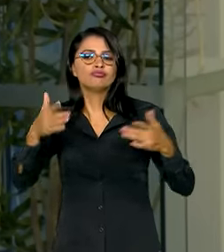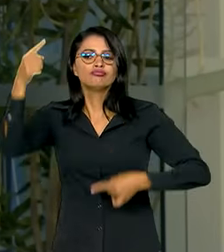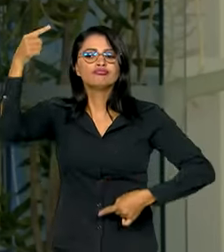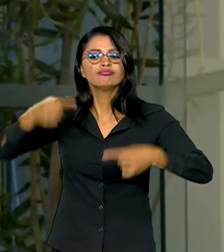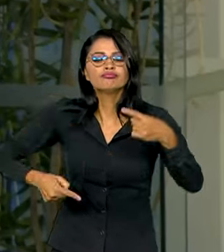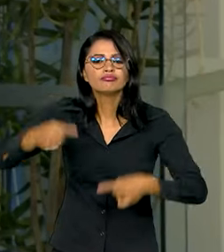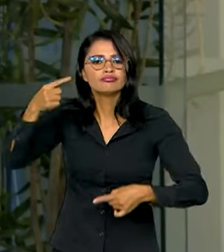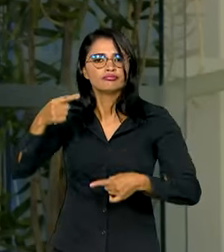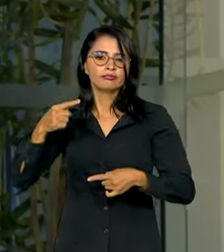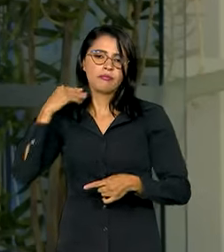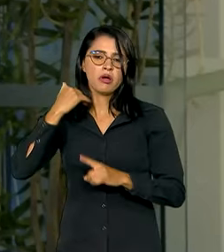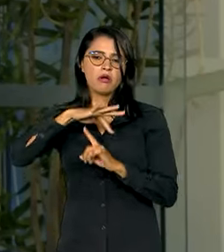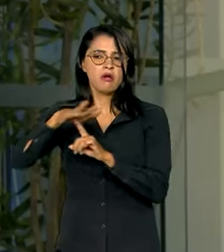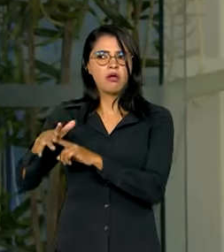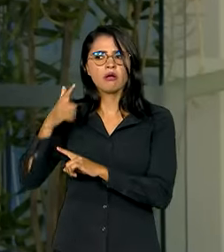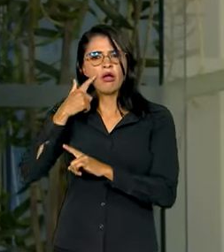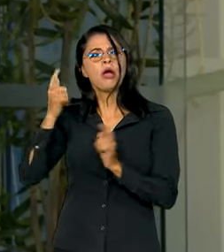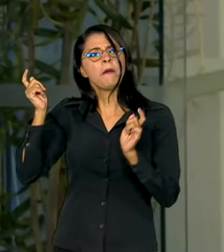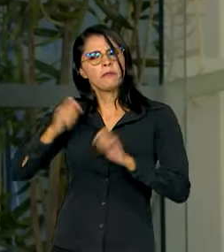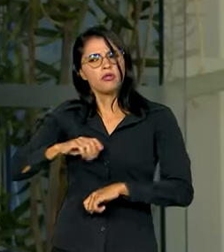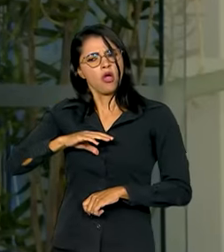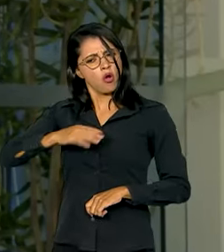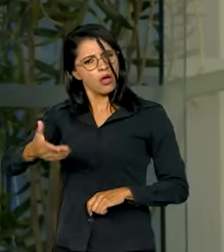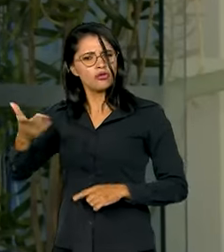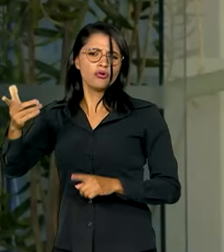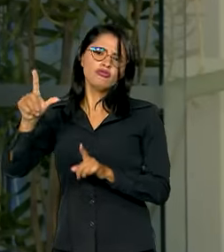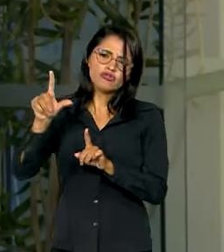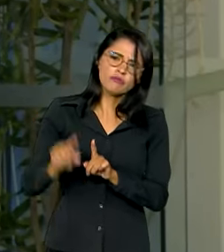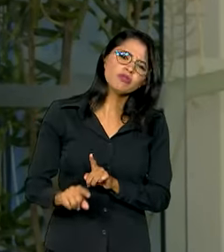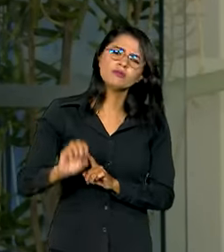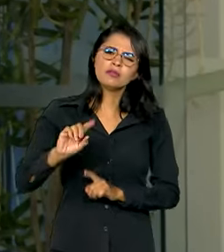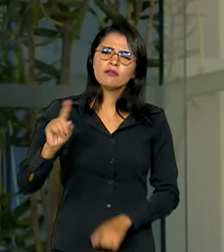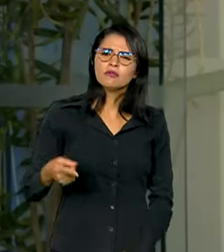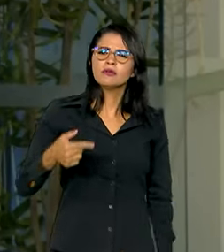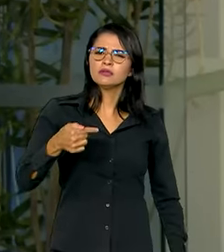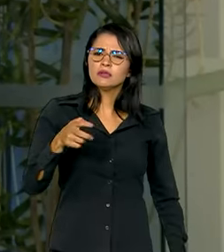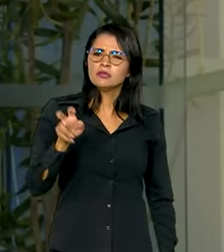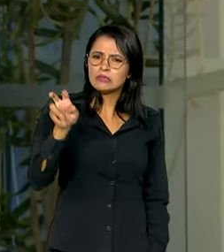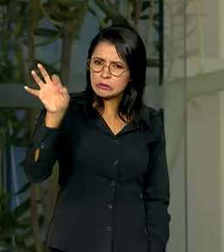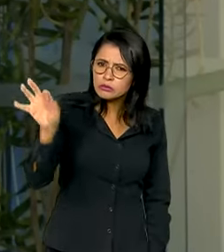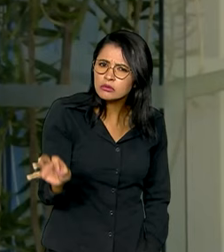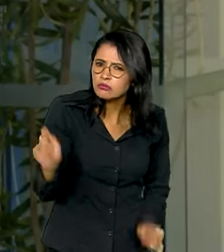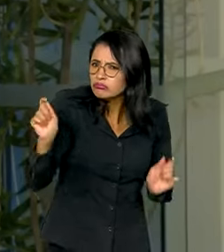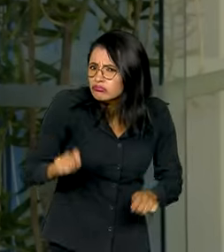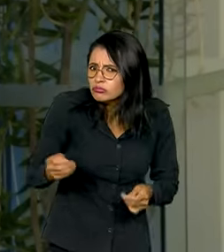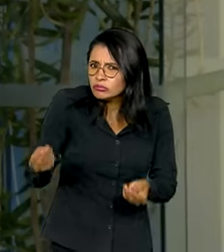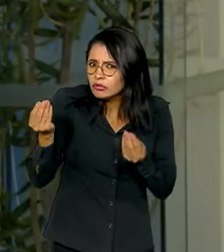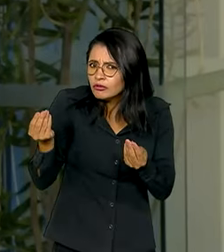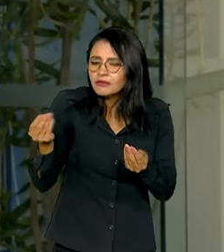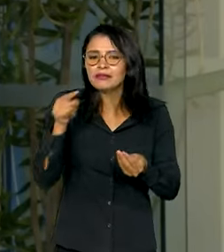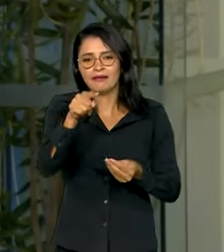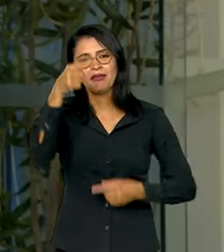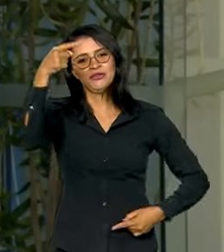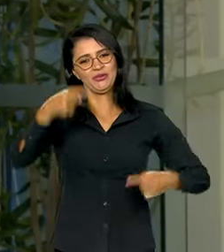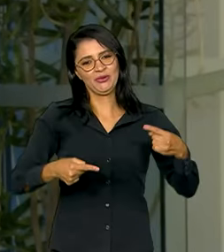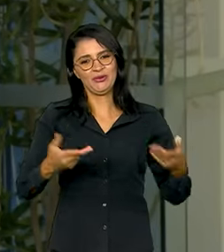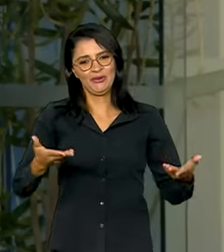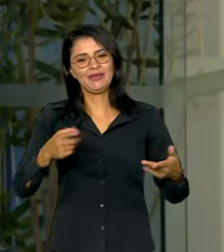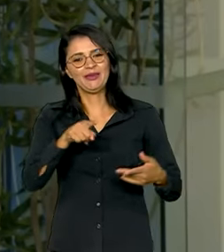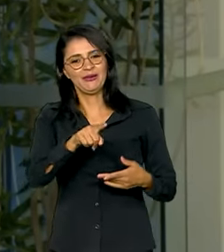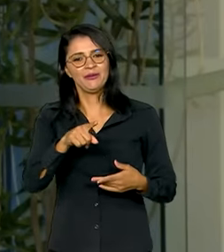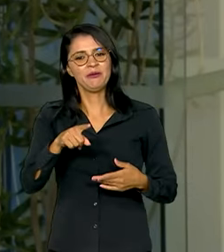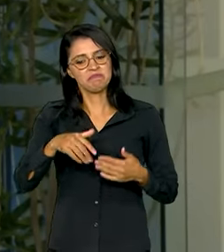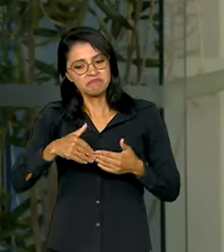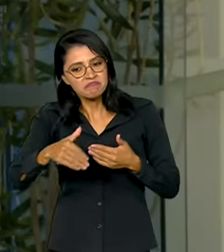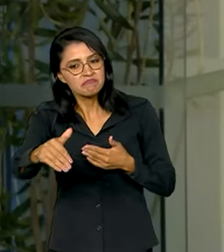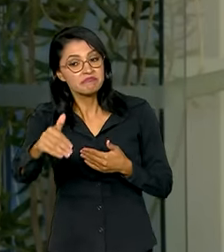poderia ser mais ousado e cortar essa taxa em 0,75 ponto percentual? Essa é a discussão que está colocada daqui